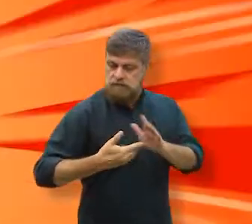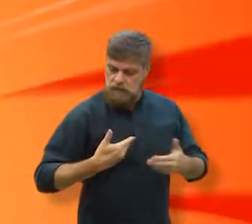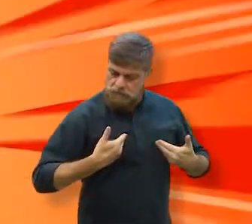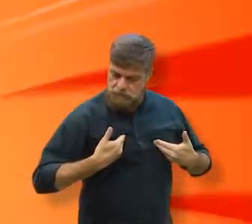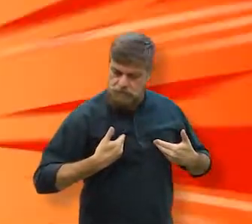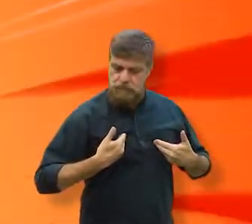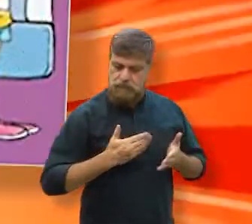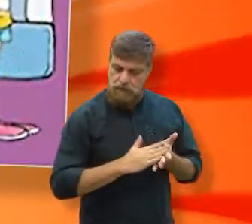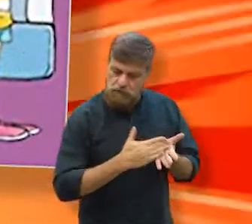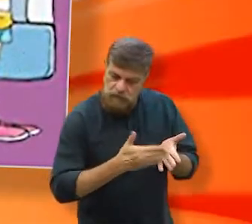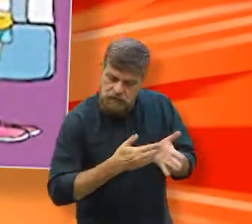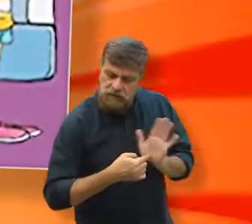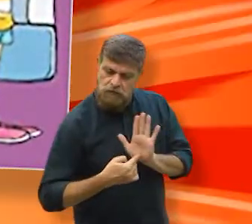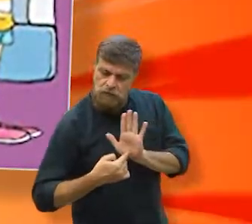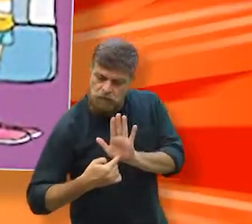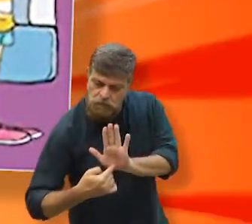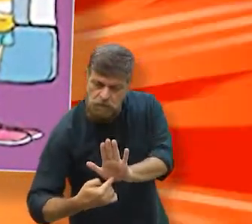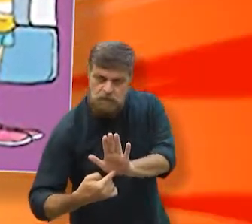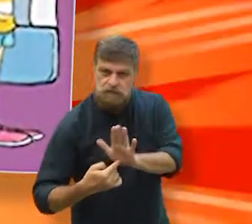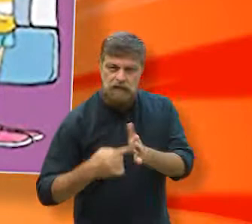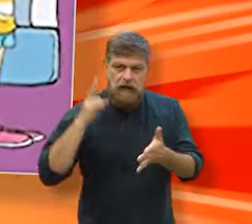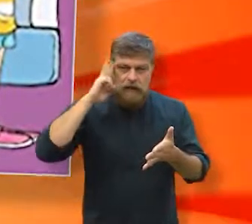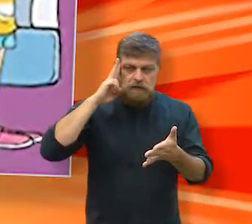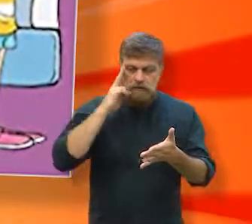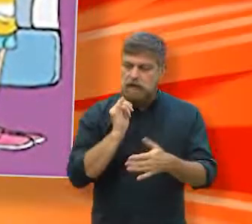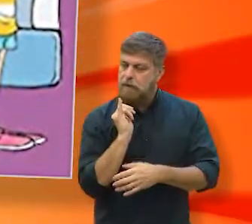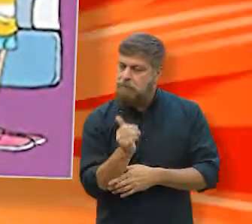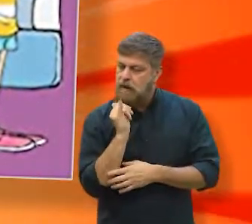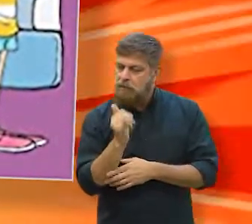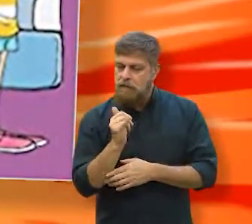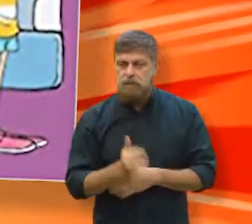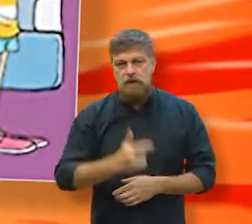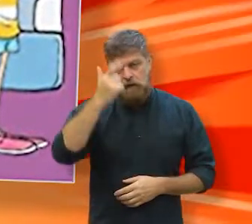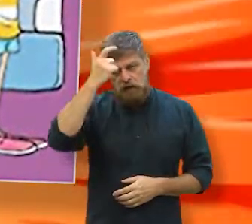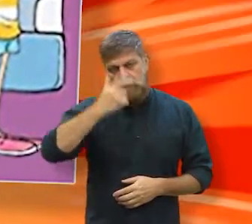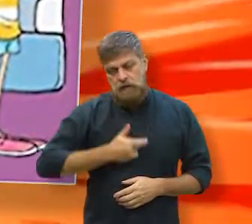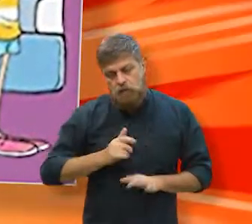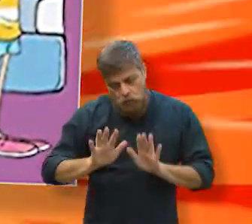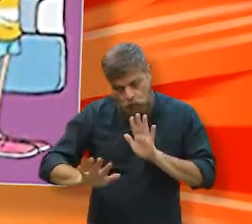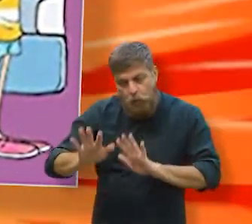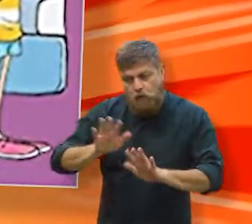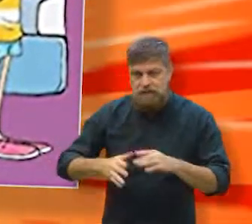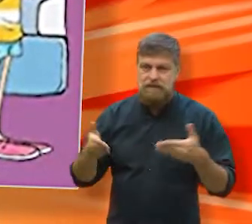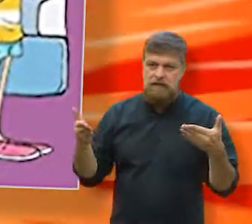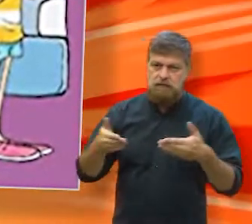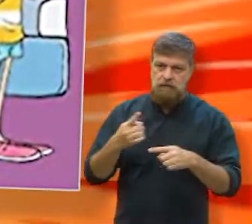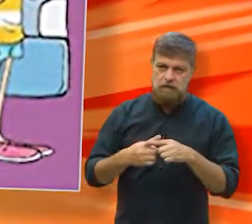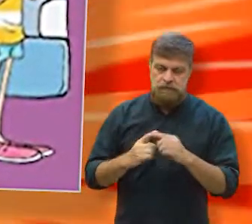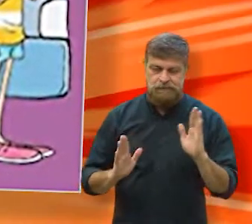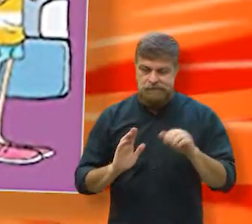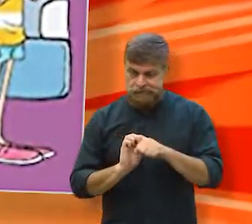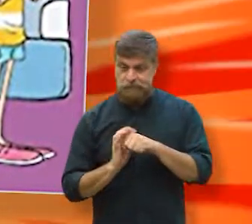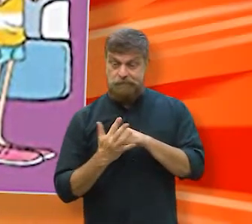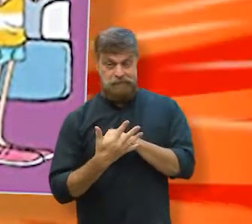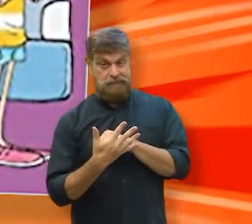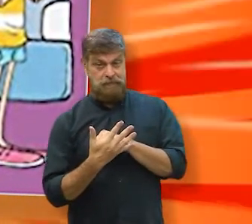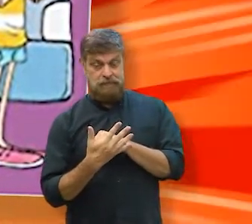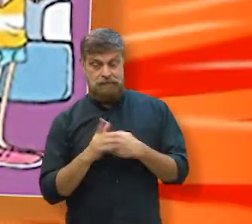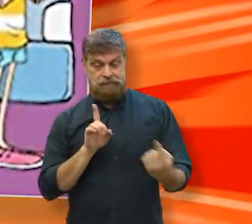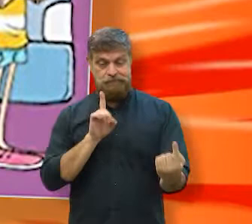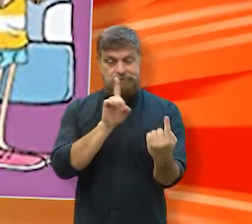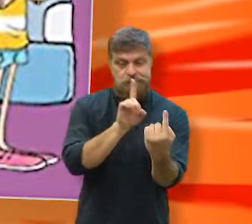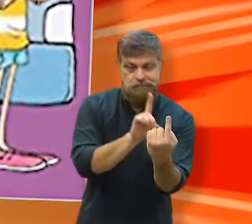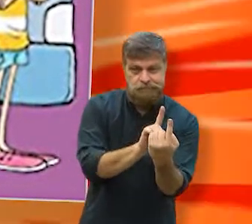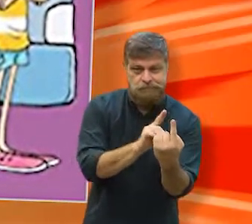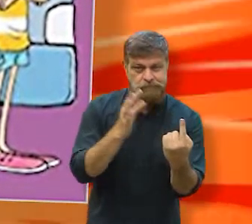livreiros, mostrar o livro, contar um pouco da história, pretendo fazer isso de novo, claro que com muito mais cuidado, porque a gente está no meio de uma pandemia, né?